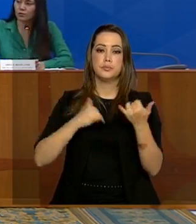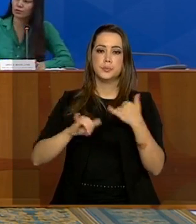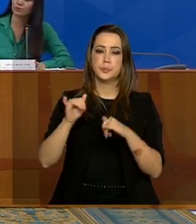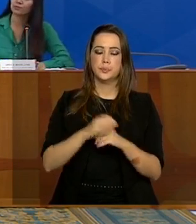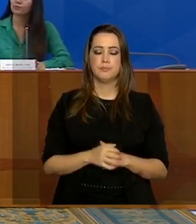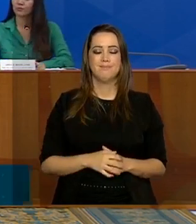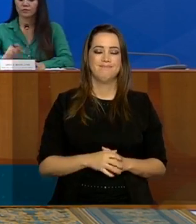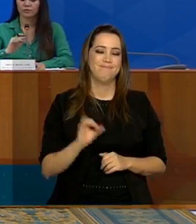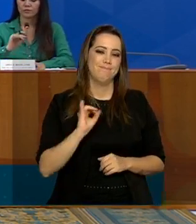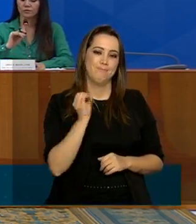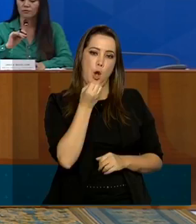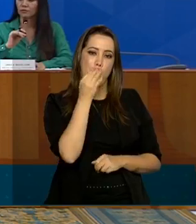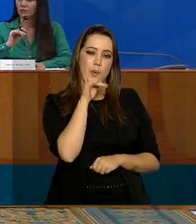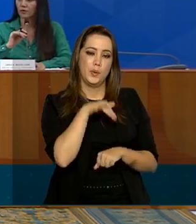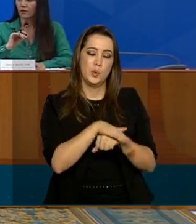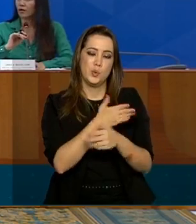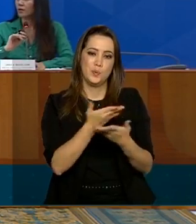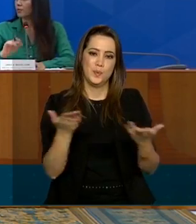noite a todos